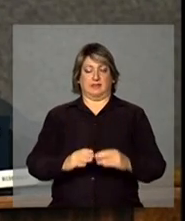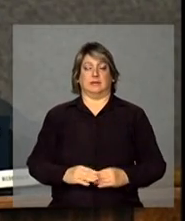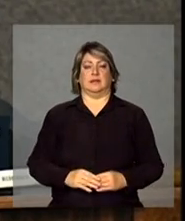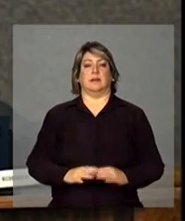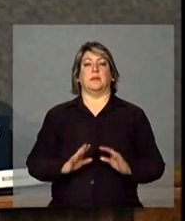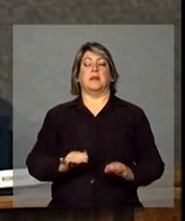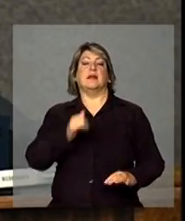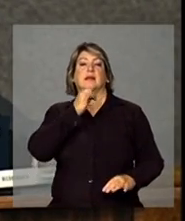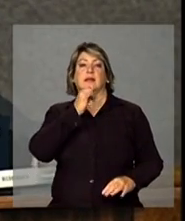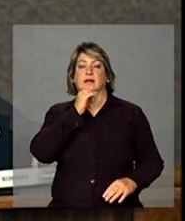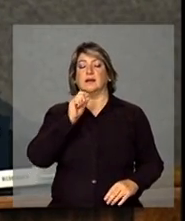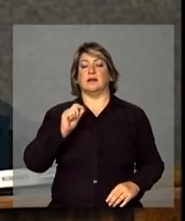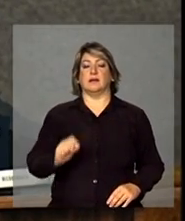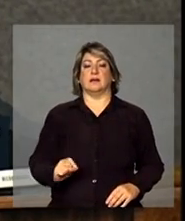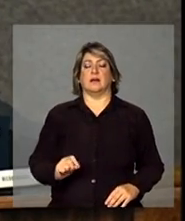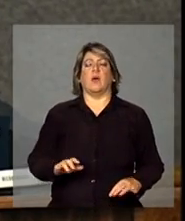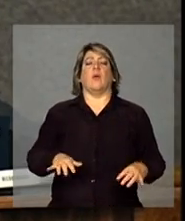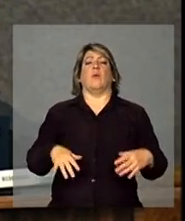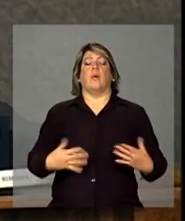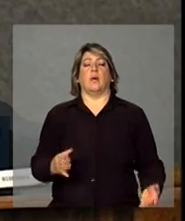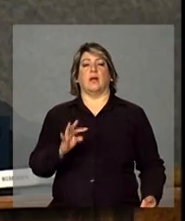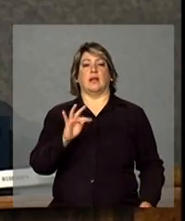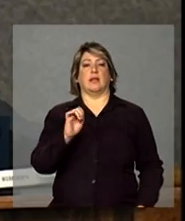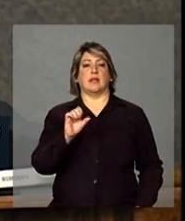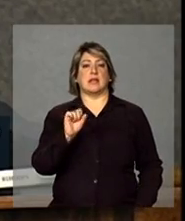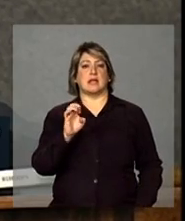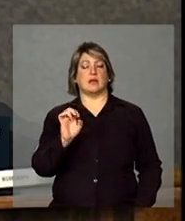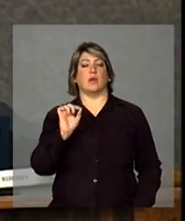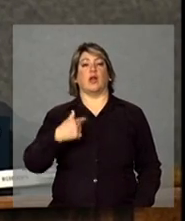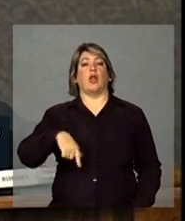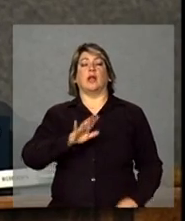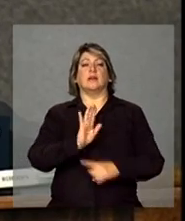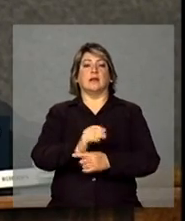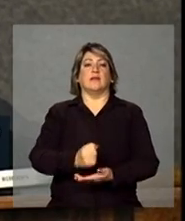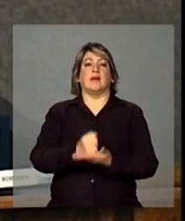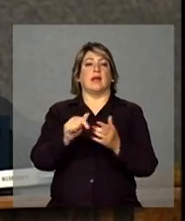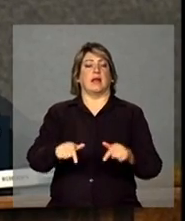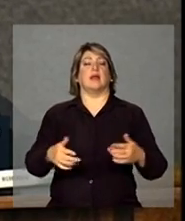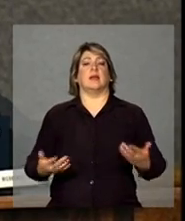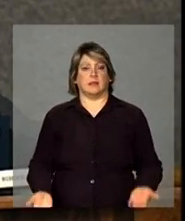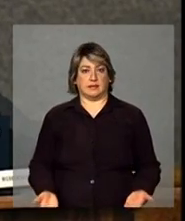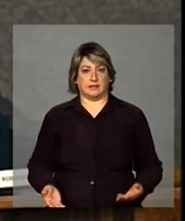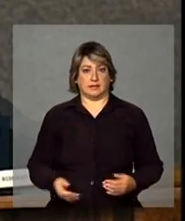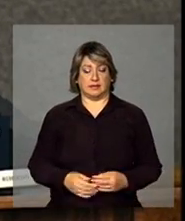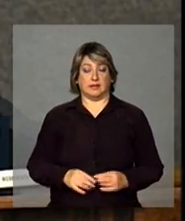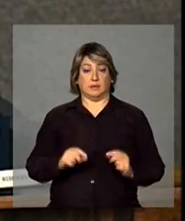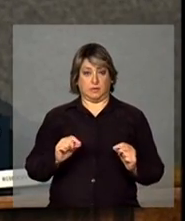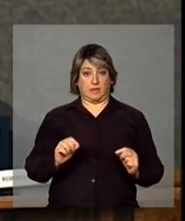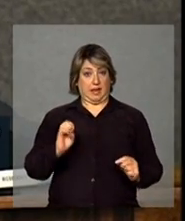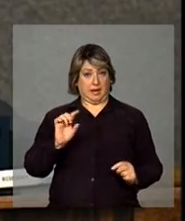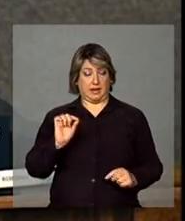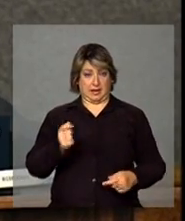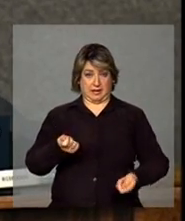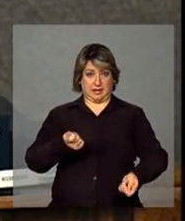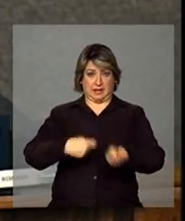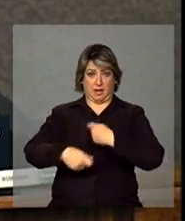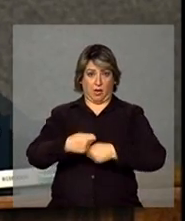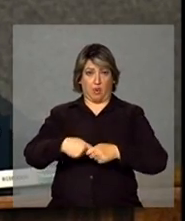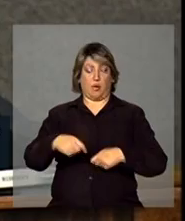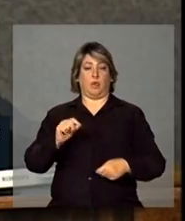pouco, qual é a tese que a gente está defendendo aqui? é que negócios de